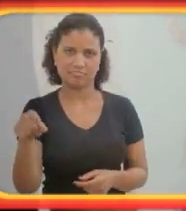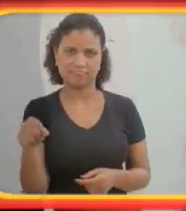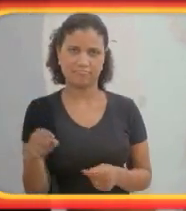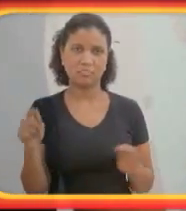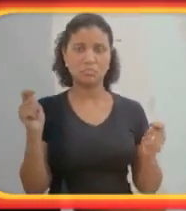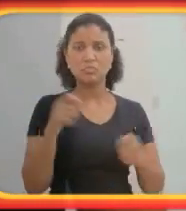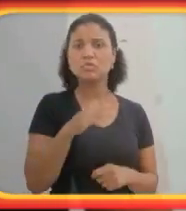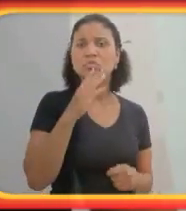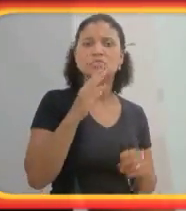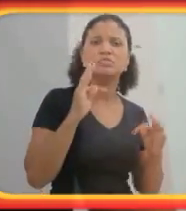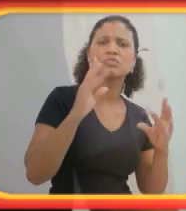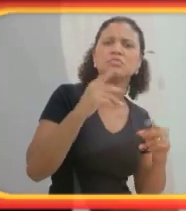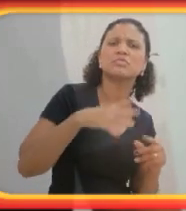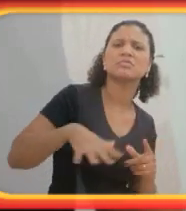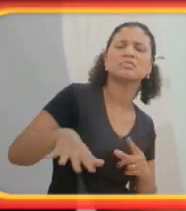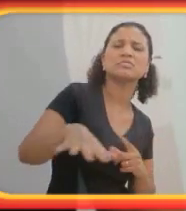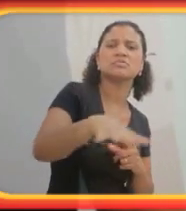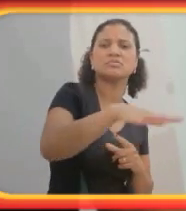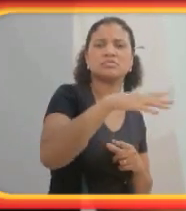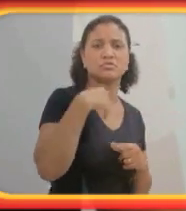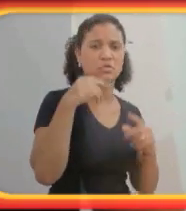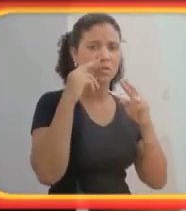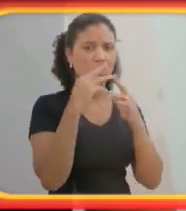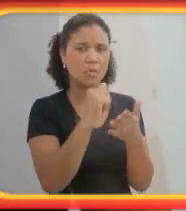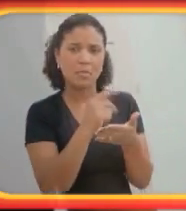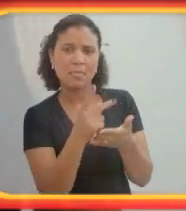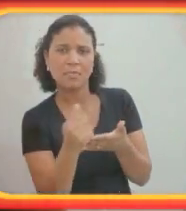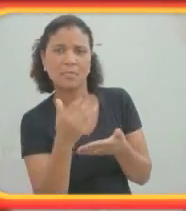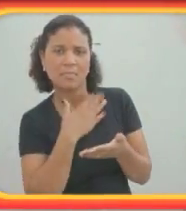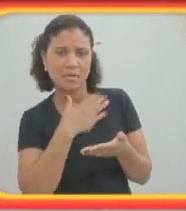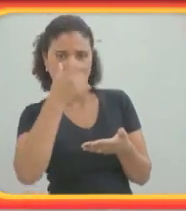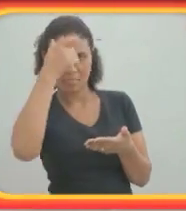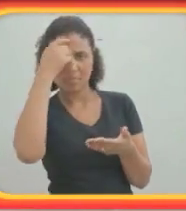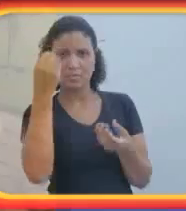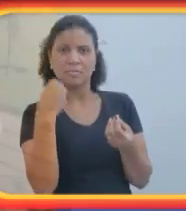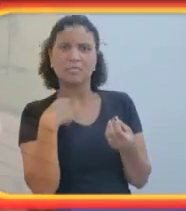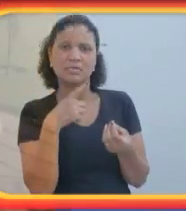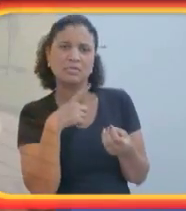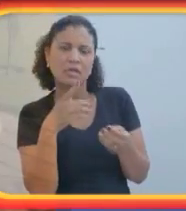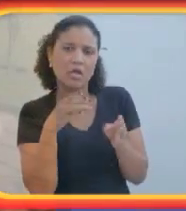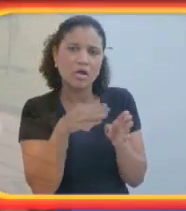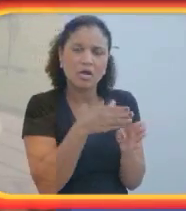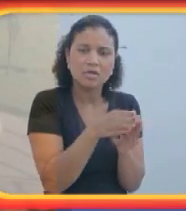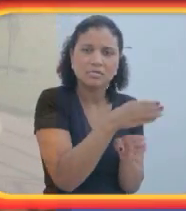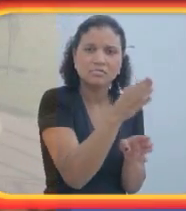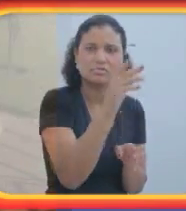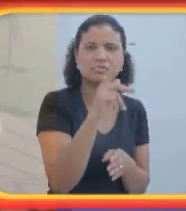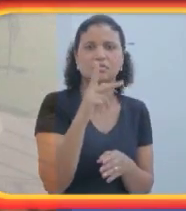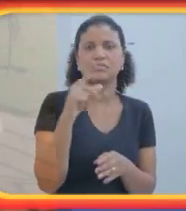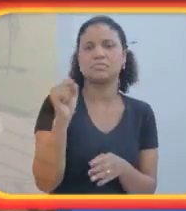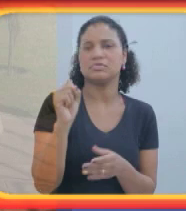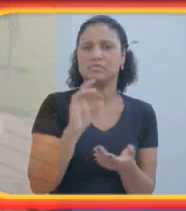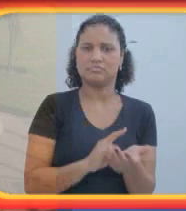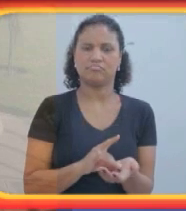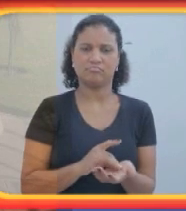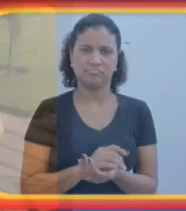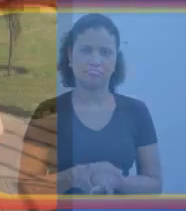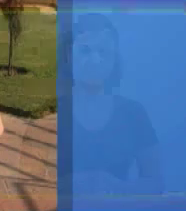estradas. E isso acontece. Eu olho no mapa, coloco na minha cabeça e eu tenho uma orientação como GPS vivo.